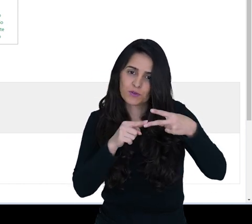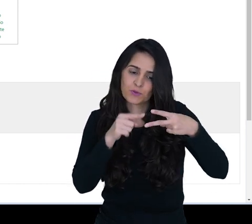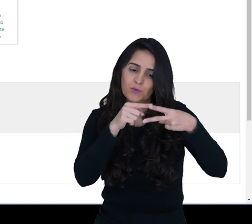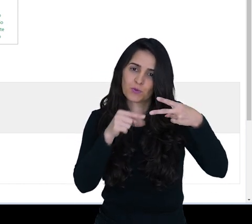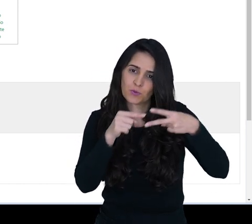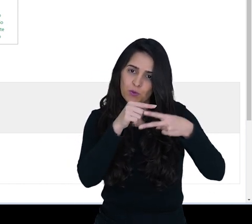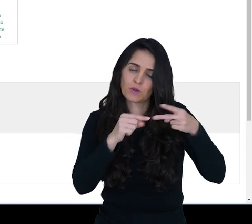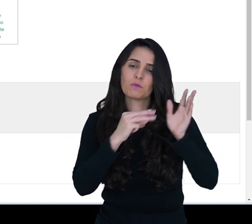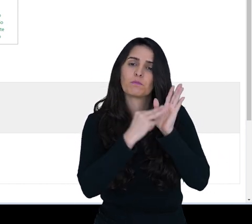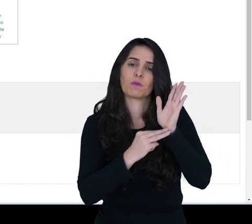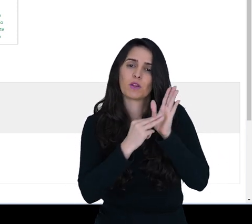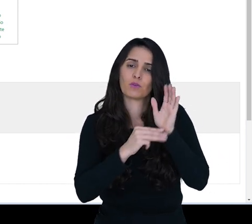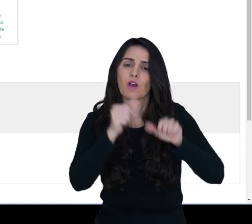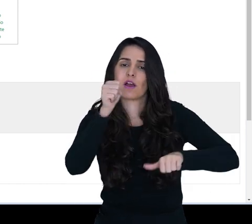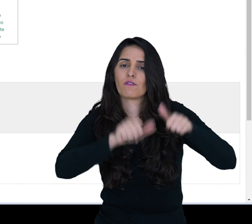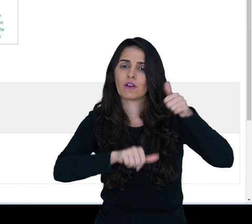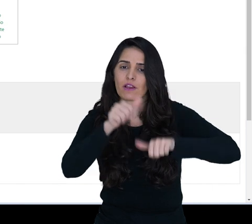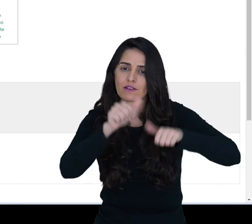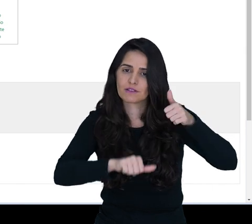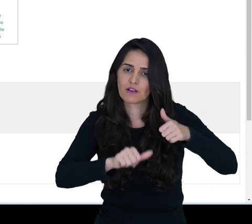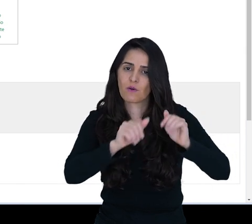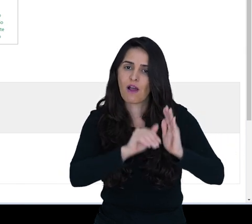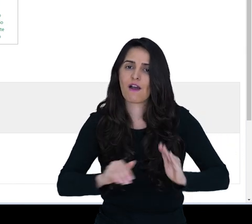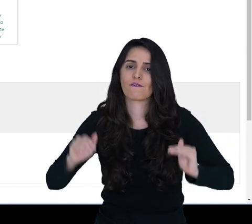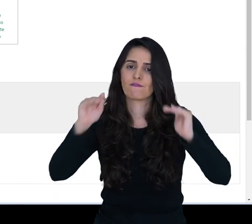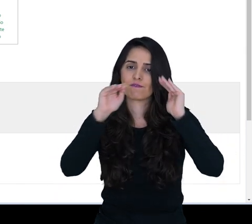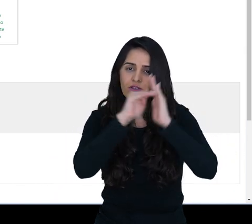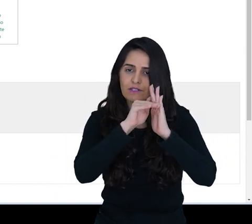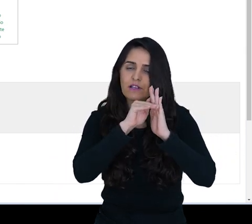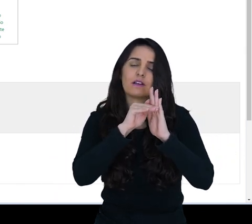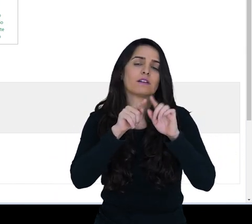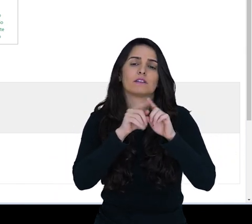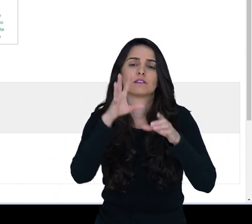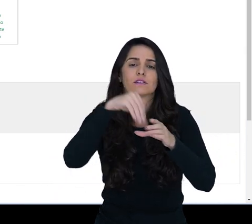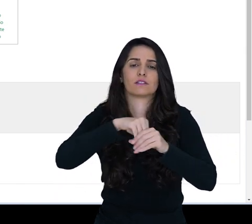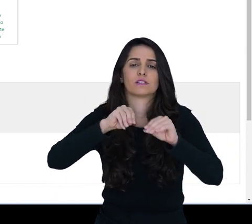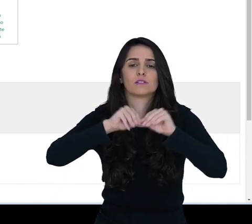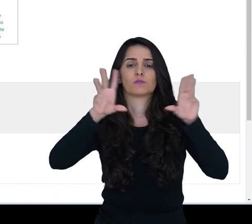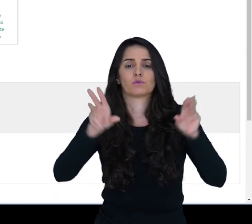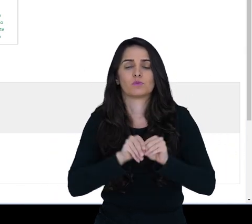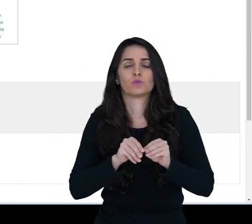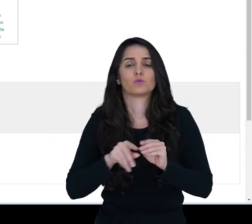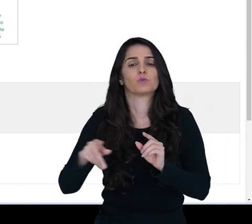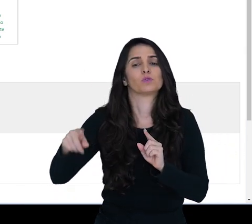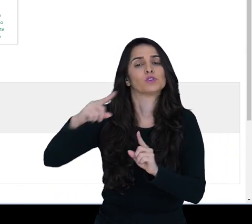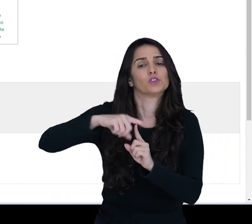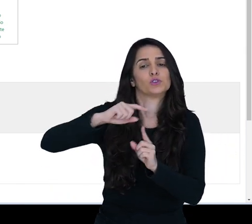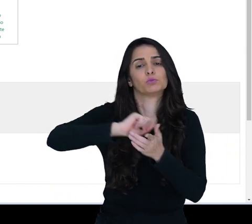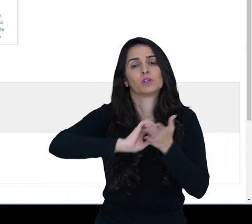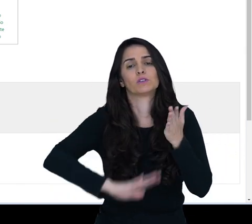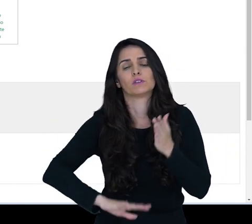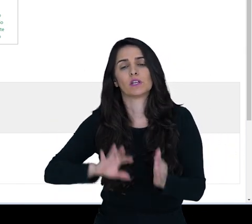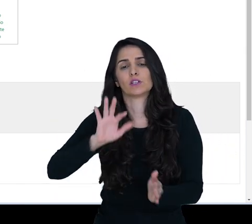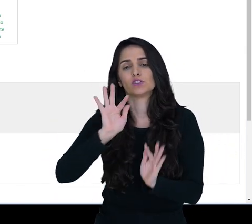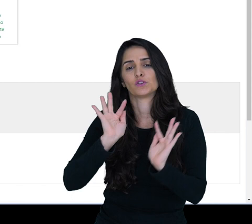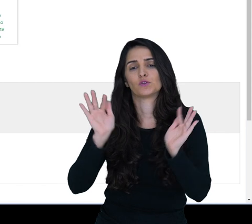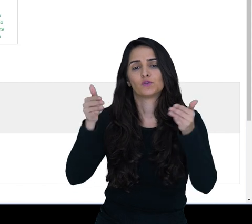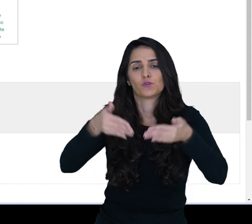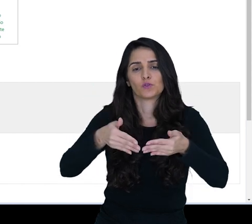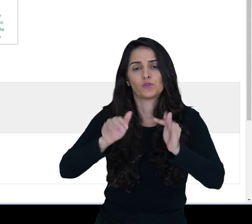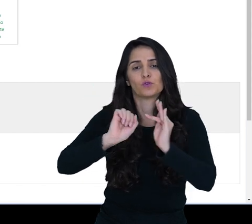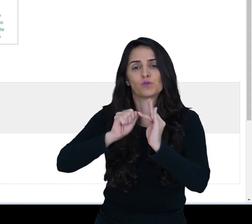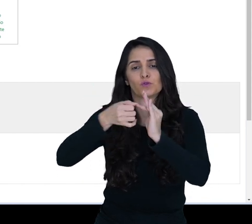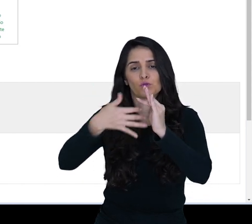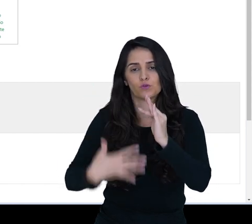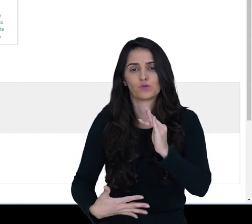métodos de avaliação avançada disponíveis no Moodle para a atividade fórum nessa versão